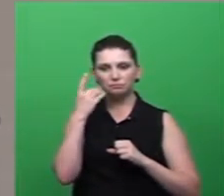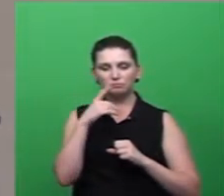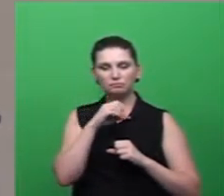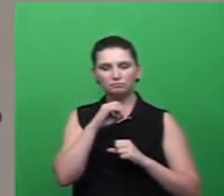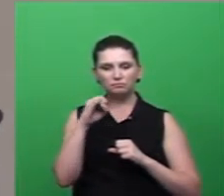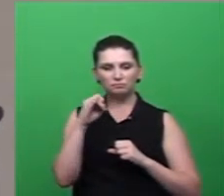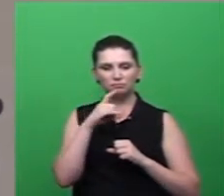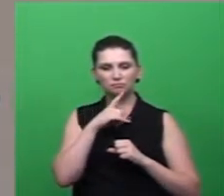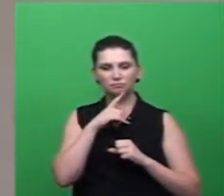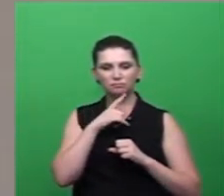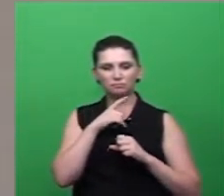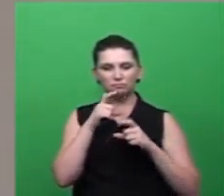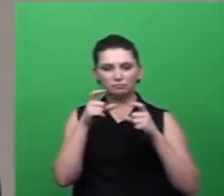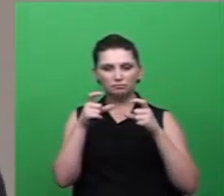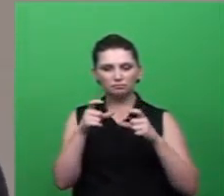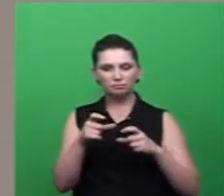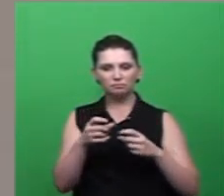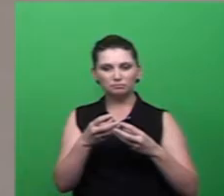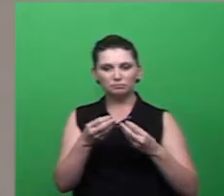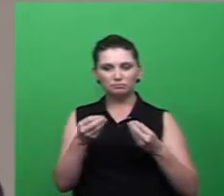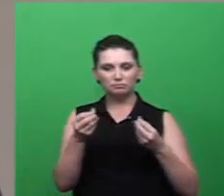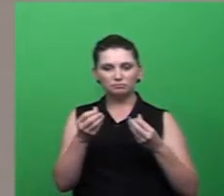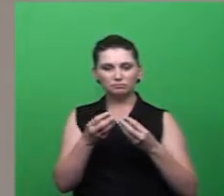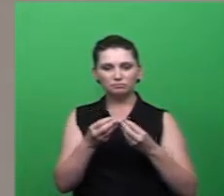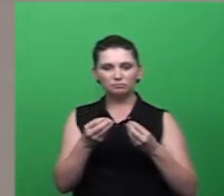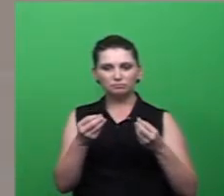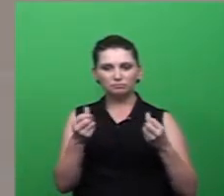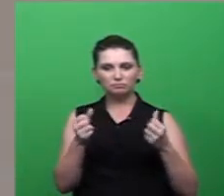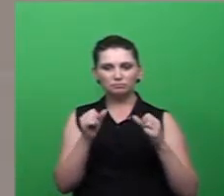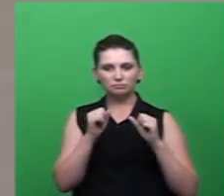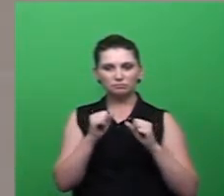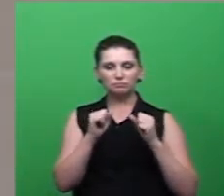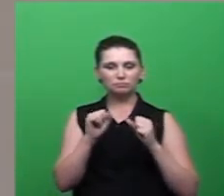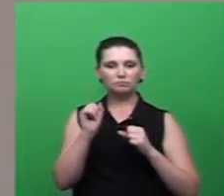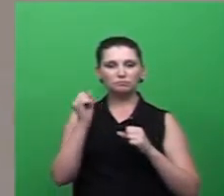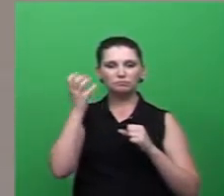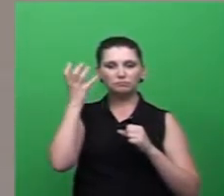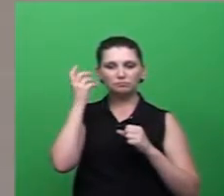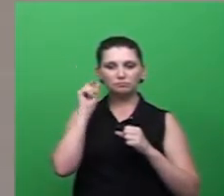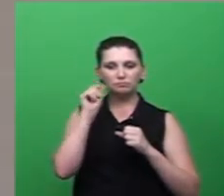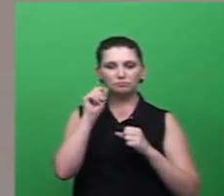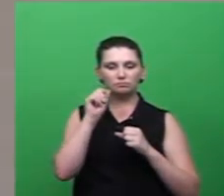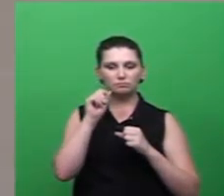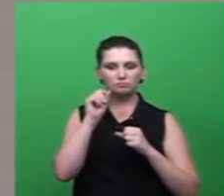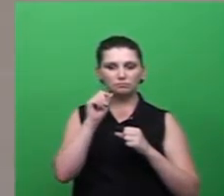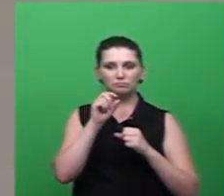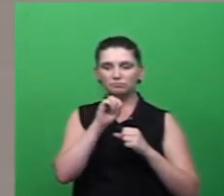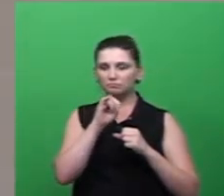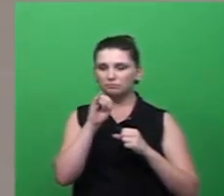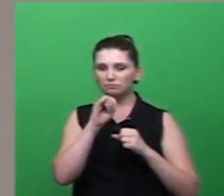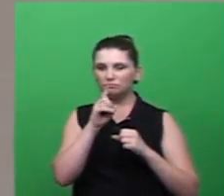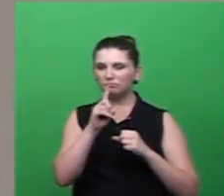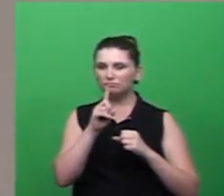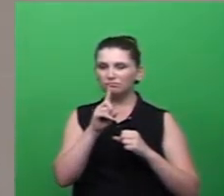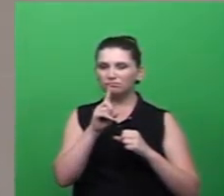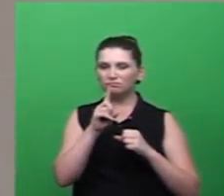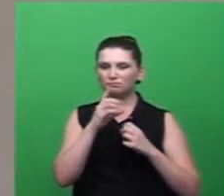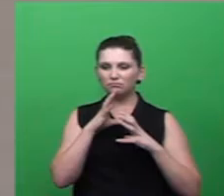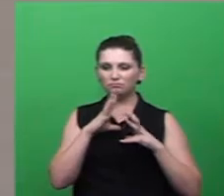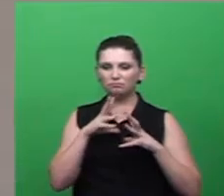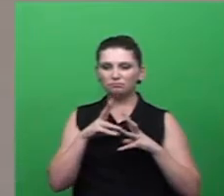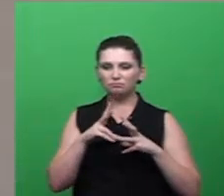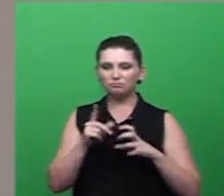o proprietário segundo a prefeitura faz a limpeza e cobra no IPTU mas quando não é limpeza é outro tipo de situação